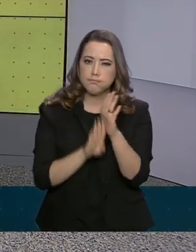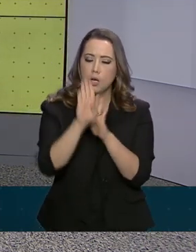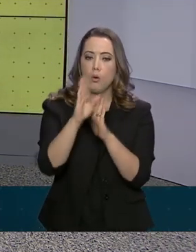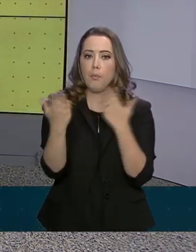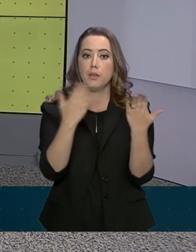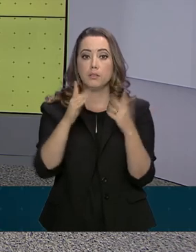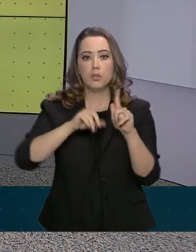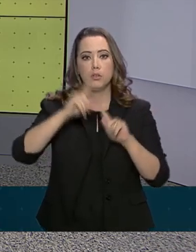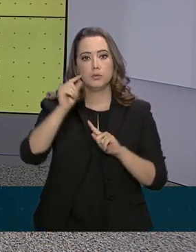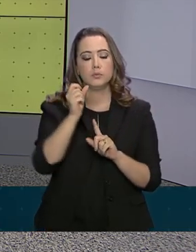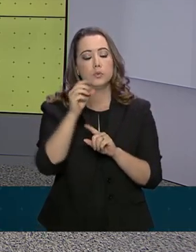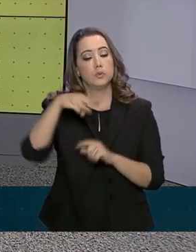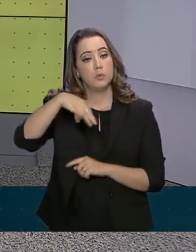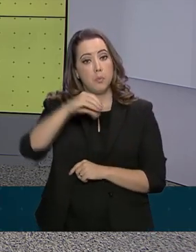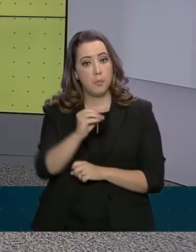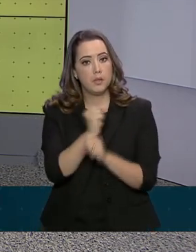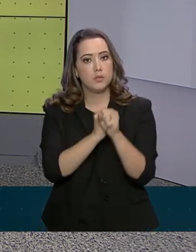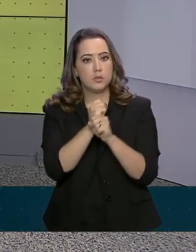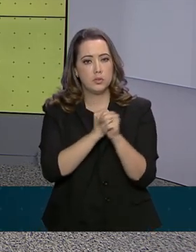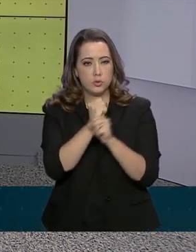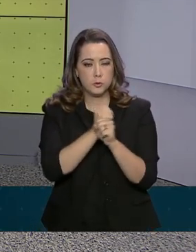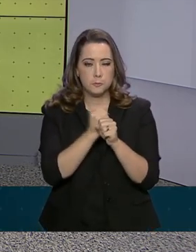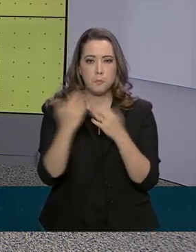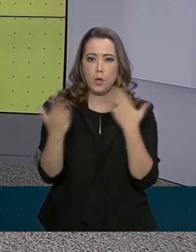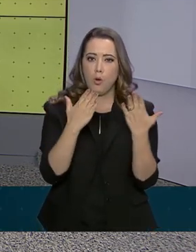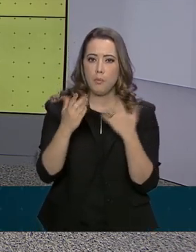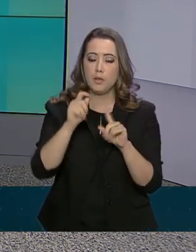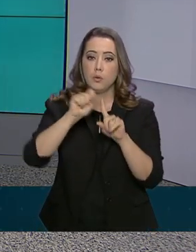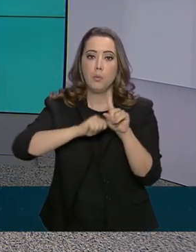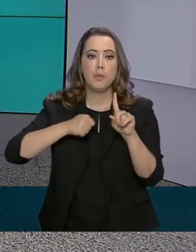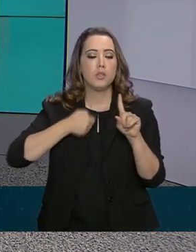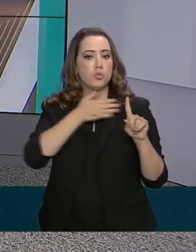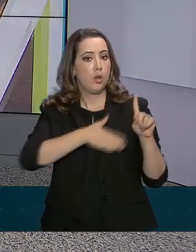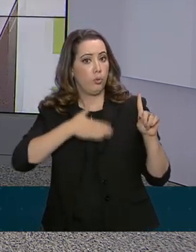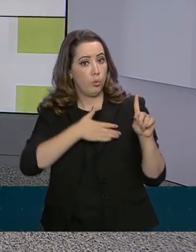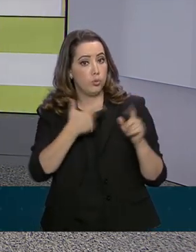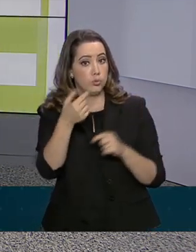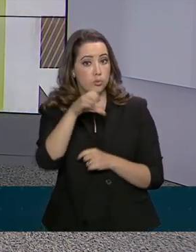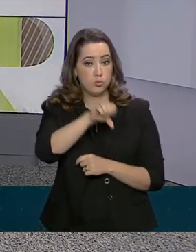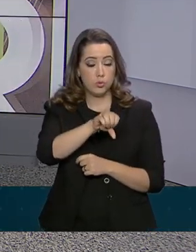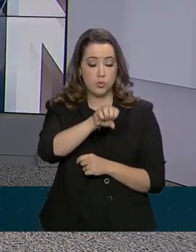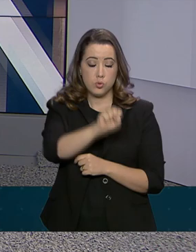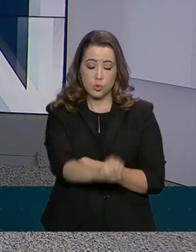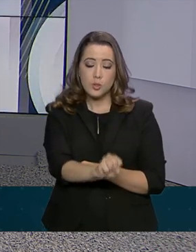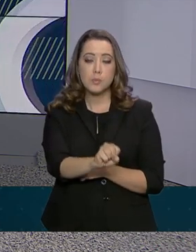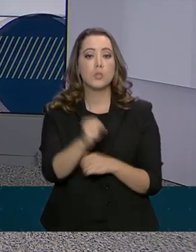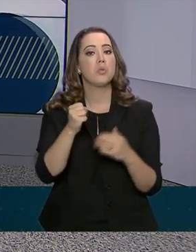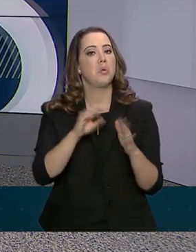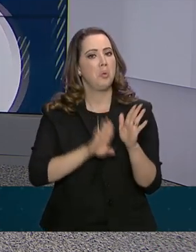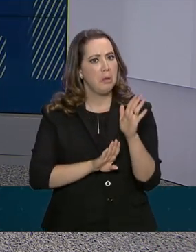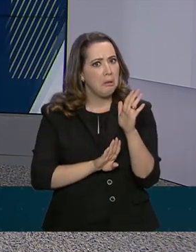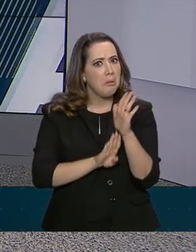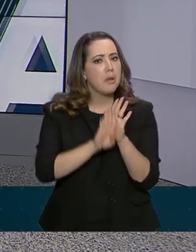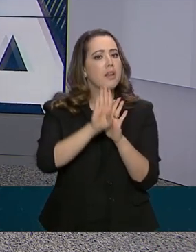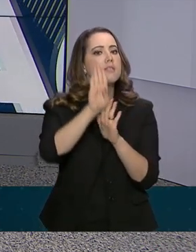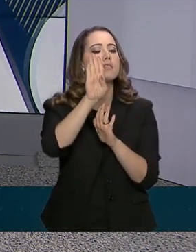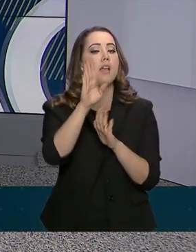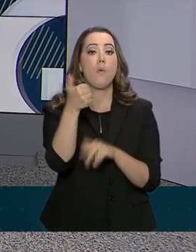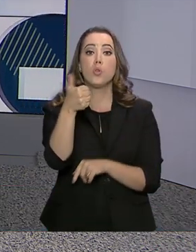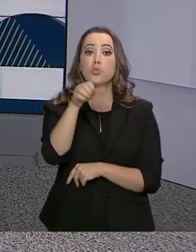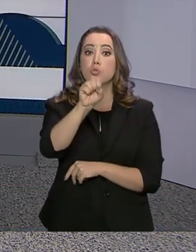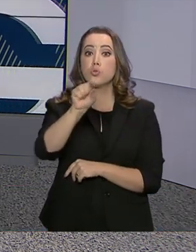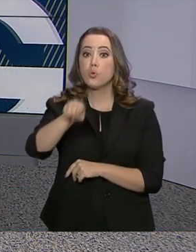deste ano. Quando comparada a agosto de 2018, a produção cresceu ainda mais, 18,5%.